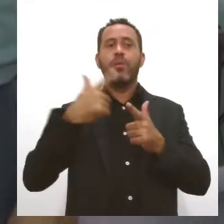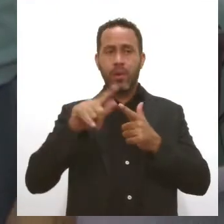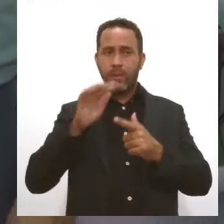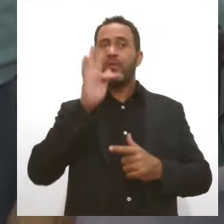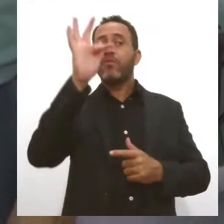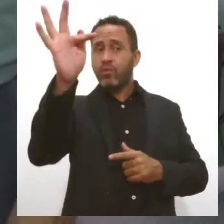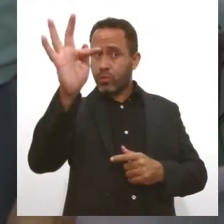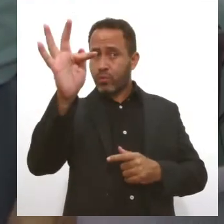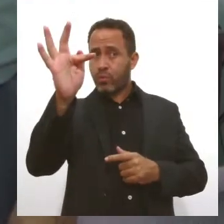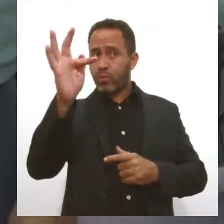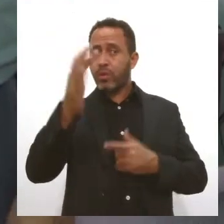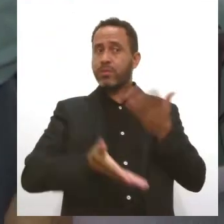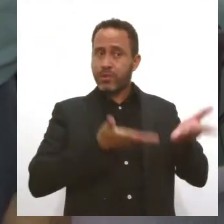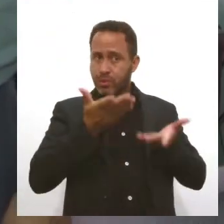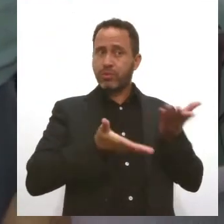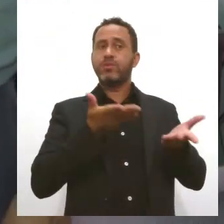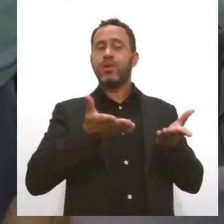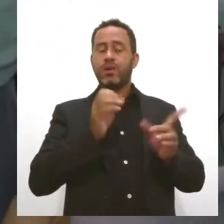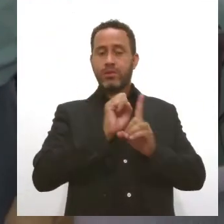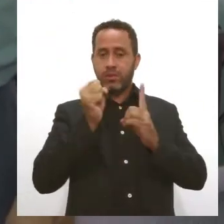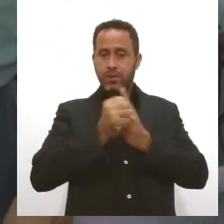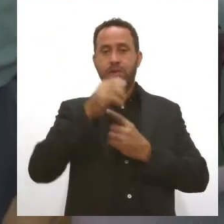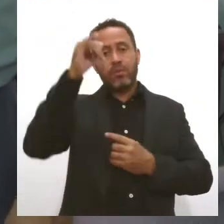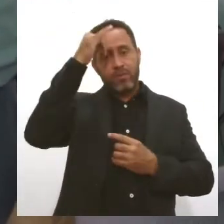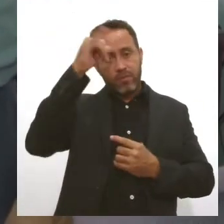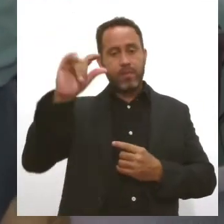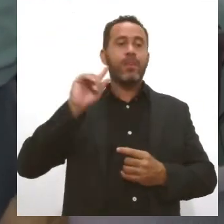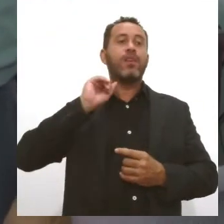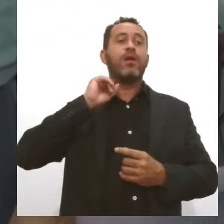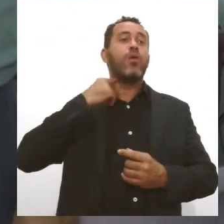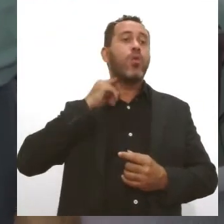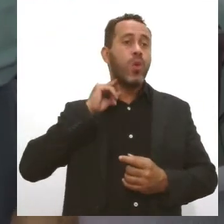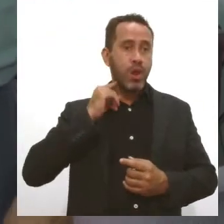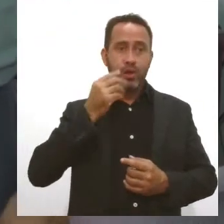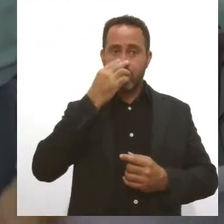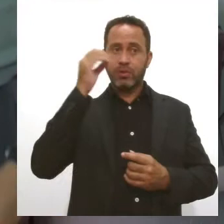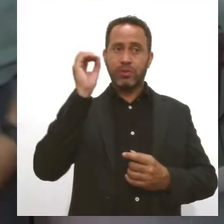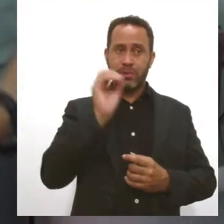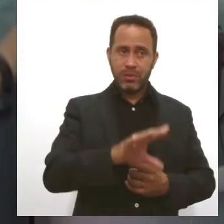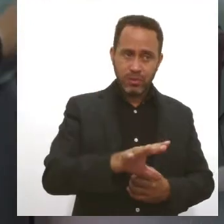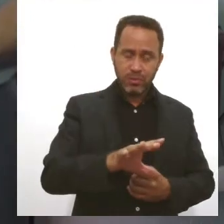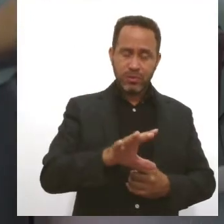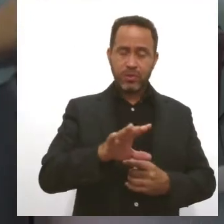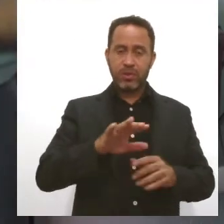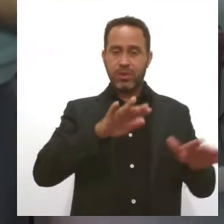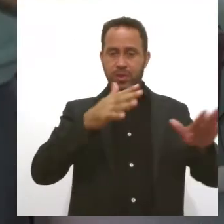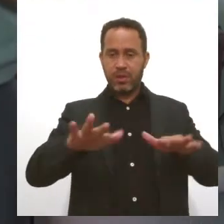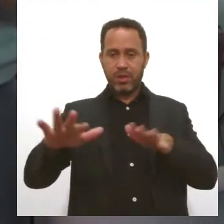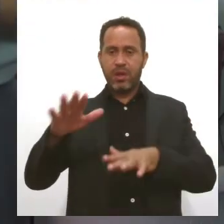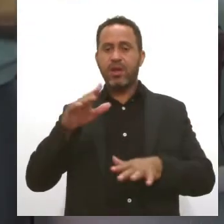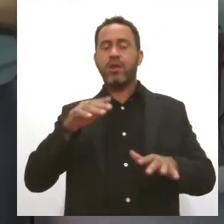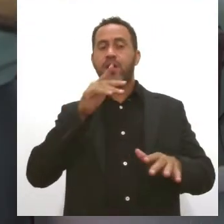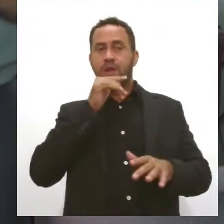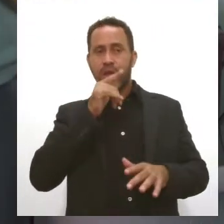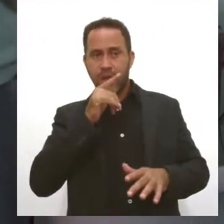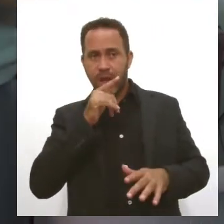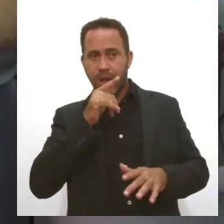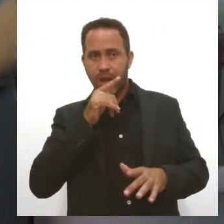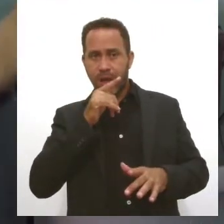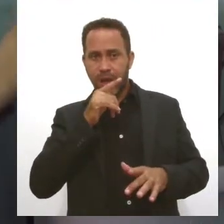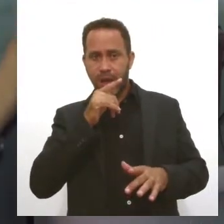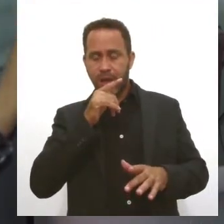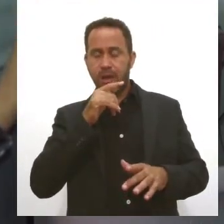ela precisa se tratar. Então, esse combate ao lixo, esse tipo de ação que pese ser pequeno, em relação à